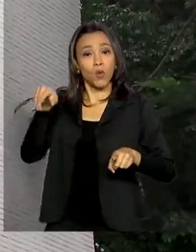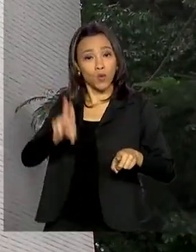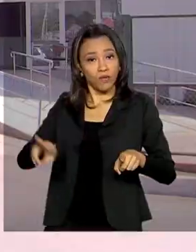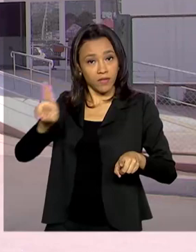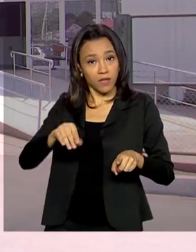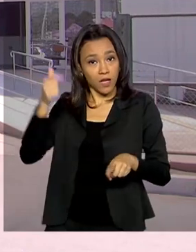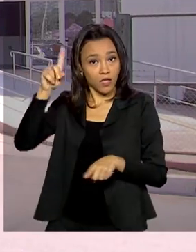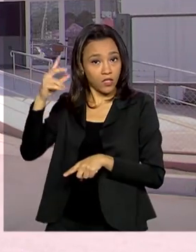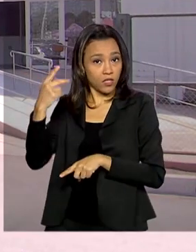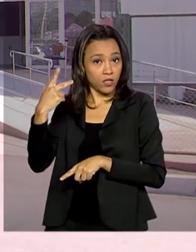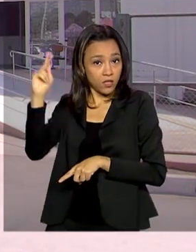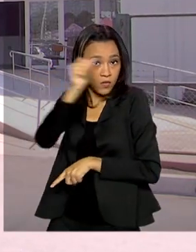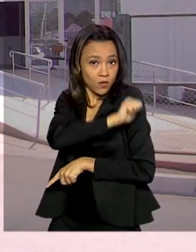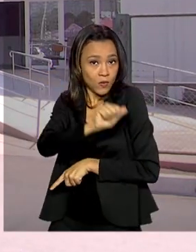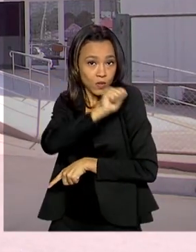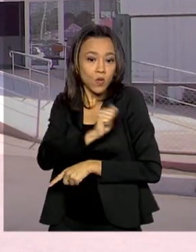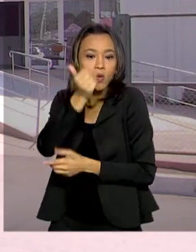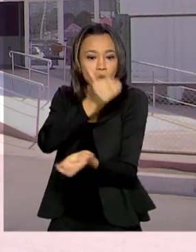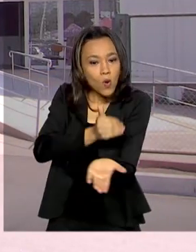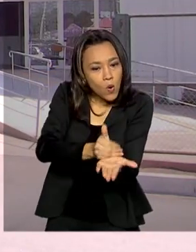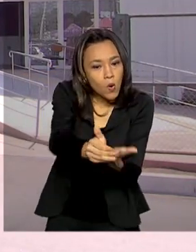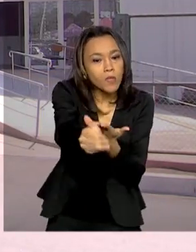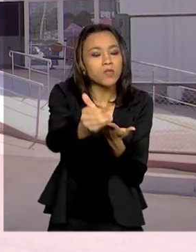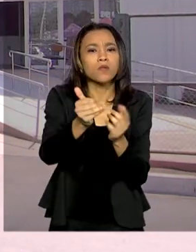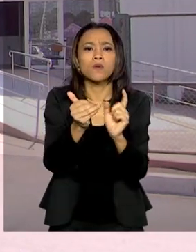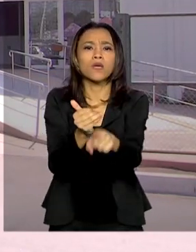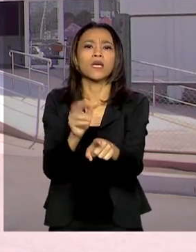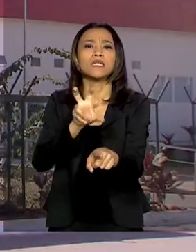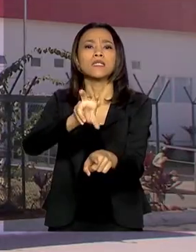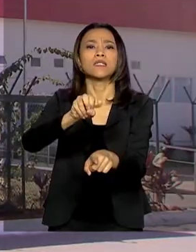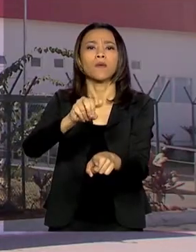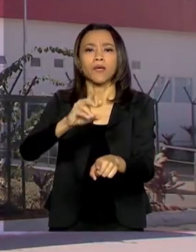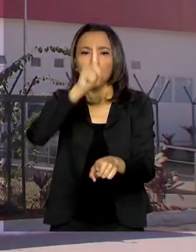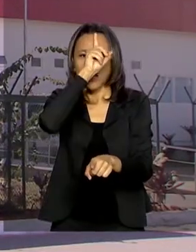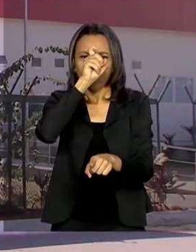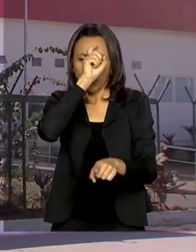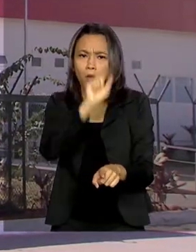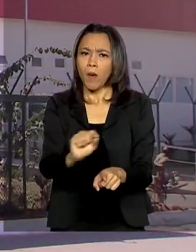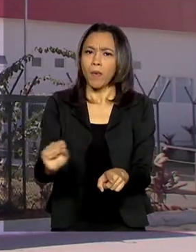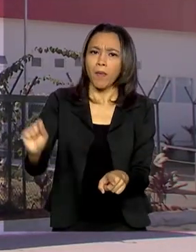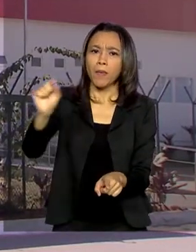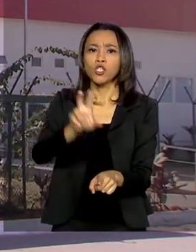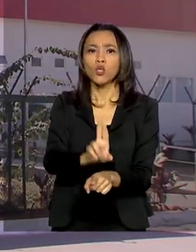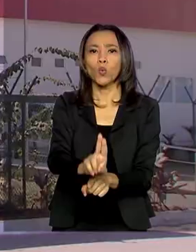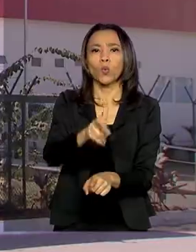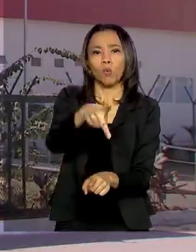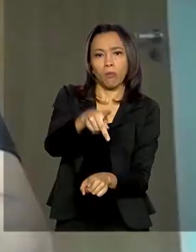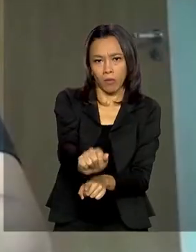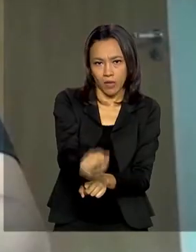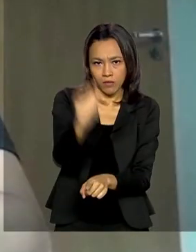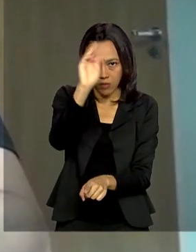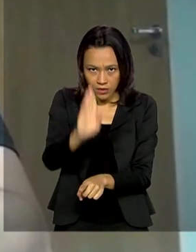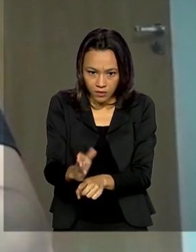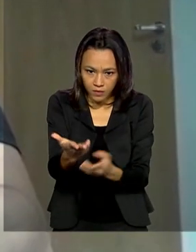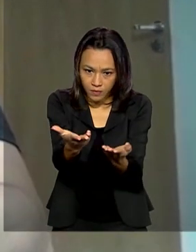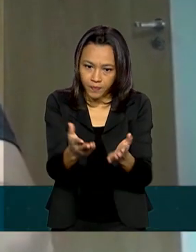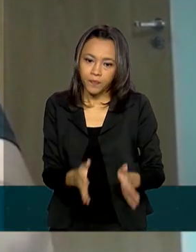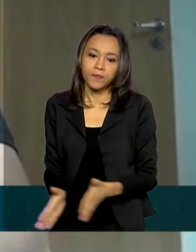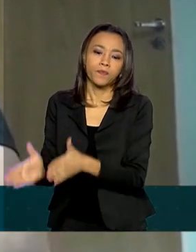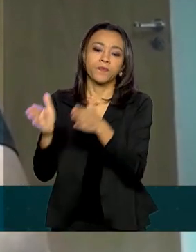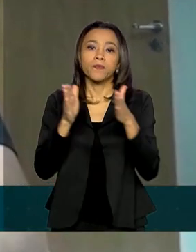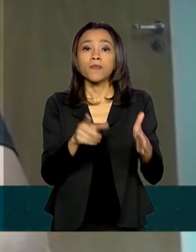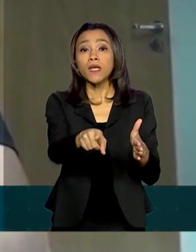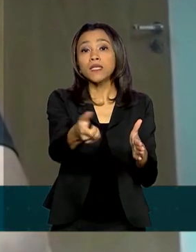Fluminense, começou a implantar em 50 unidades de pronto atendimento do país. A gente vai ter como